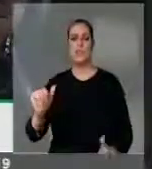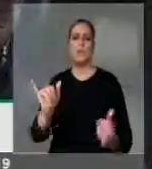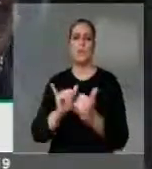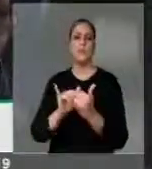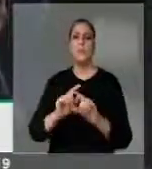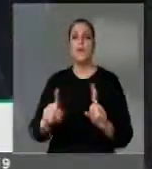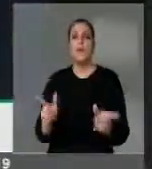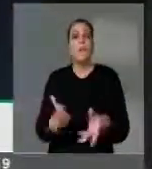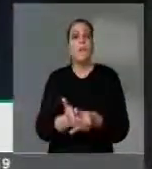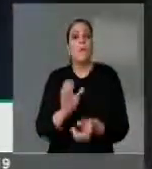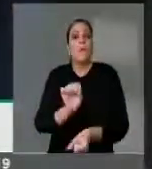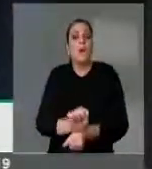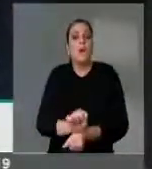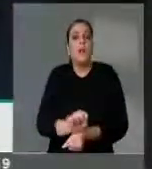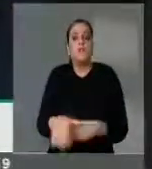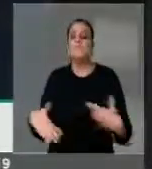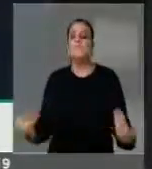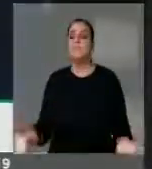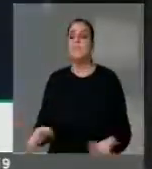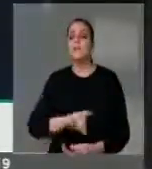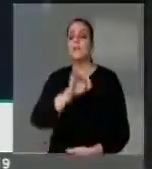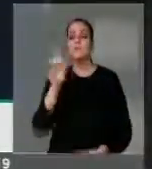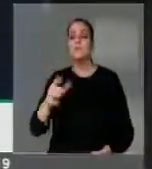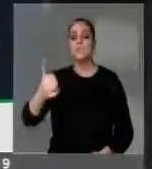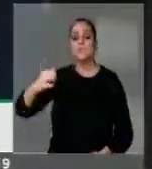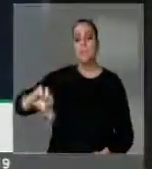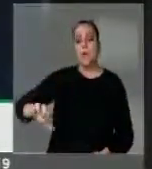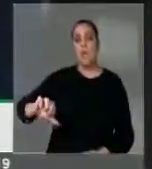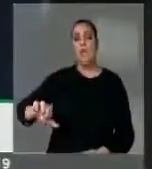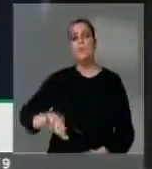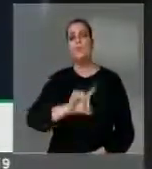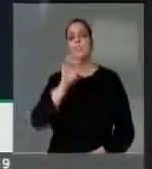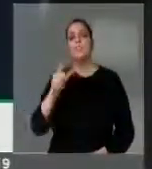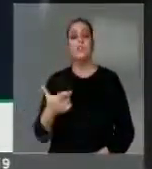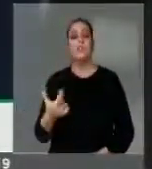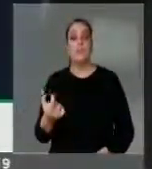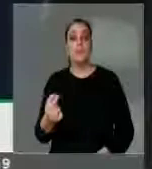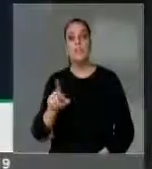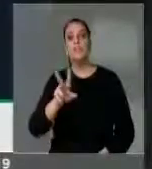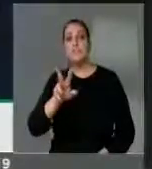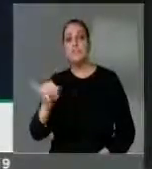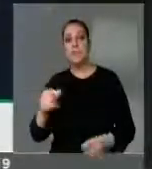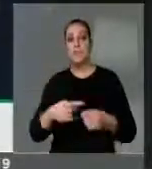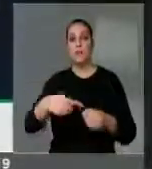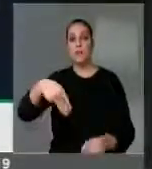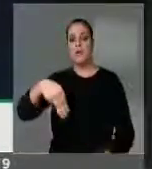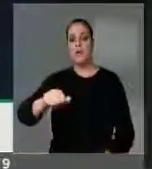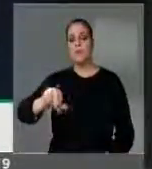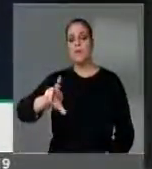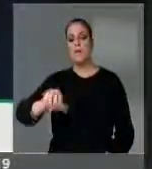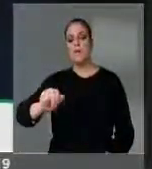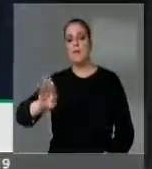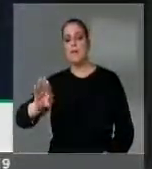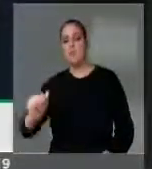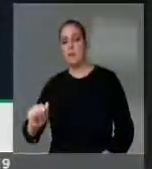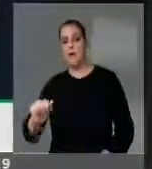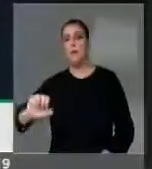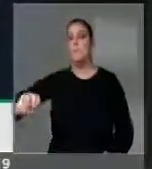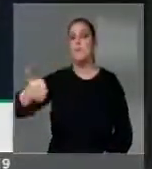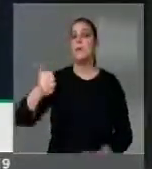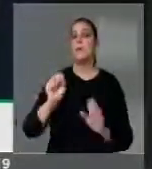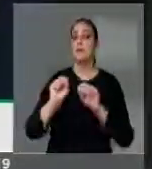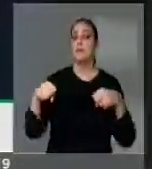19 e 20, em Marabá, no Estado do Pará, será realizado o primeiro seminário nacional de memória,